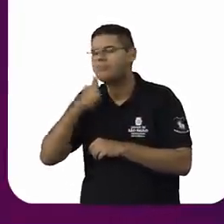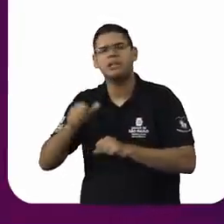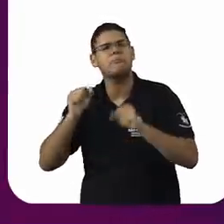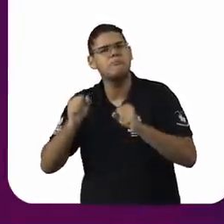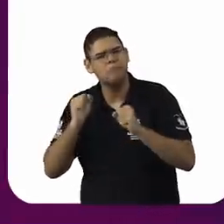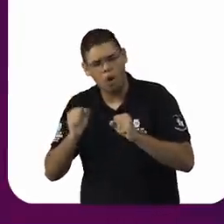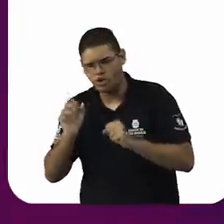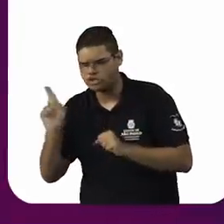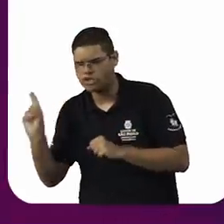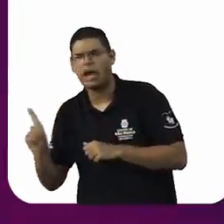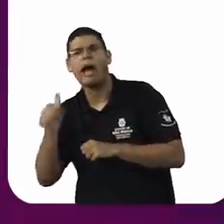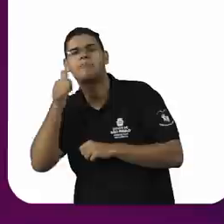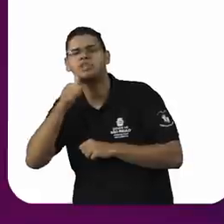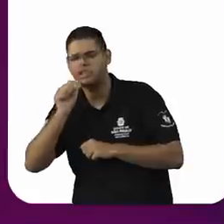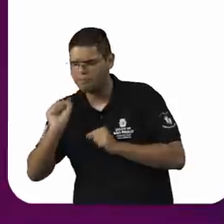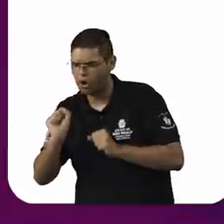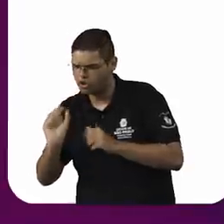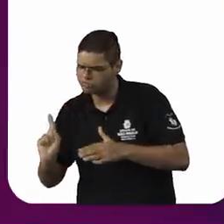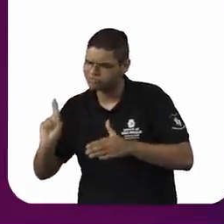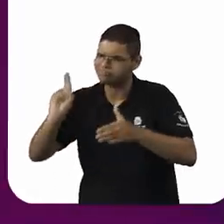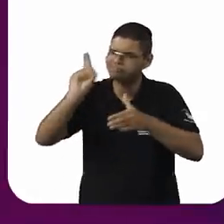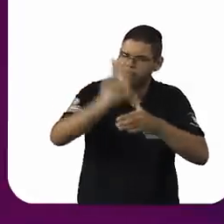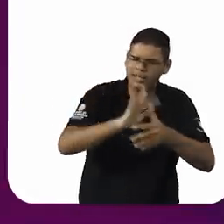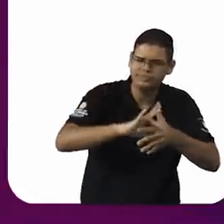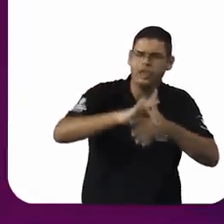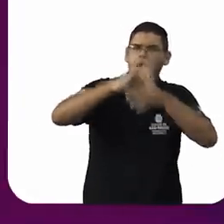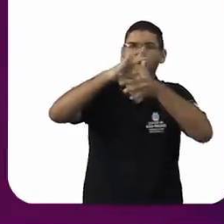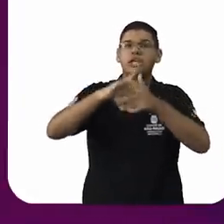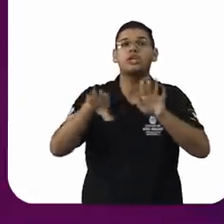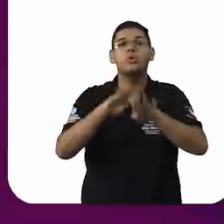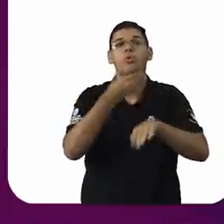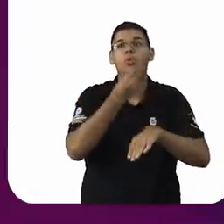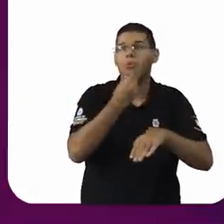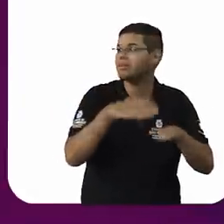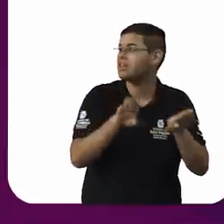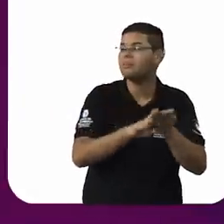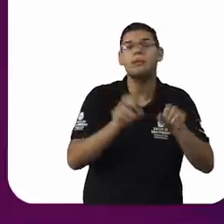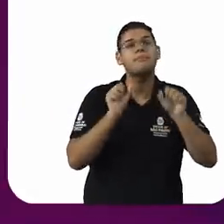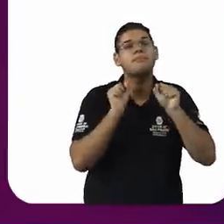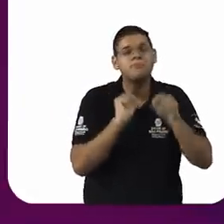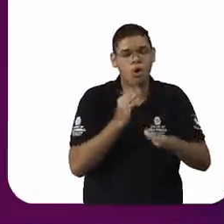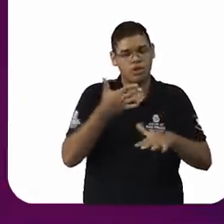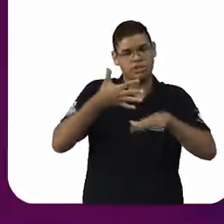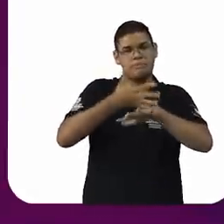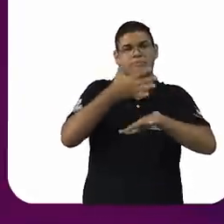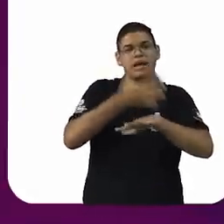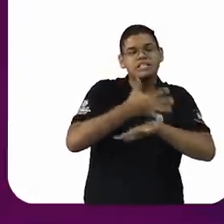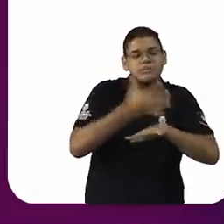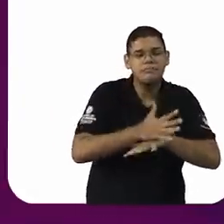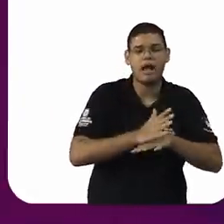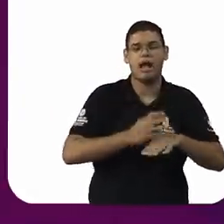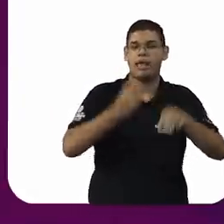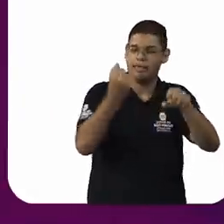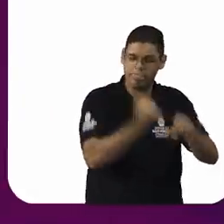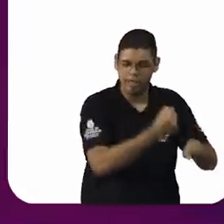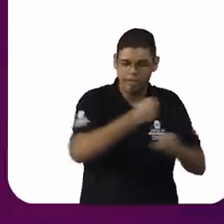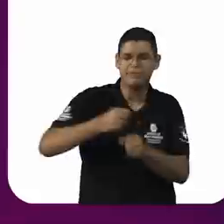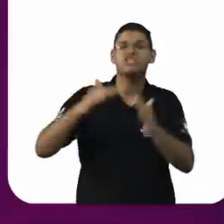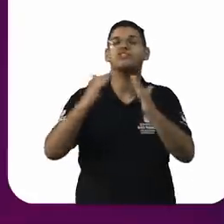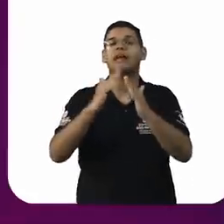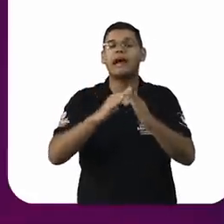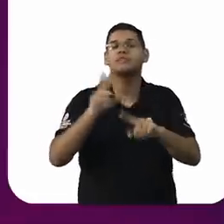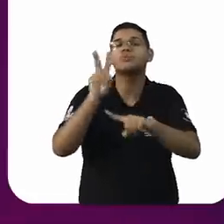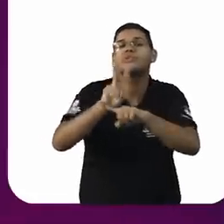pode sim participar dos cuidados das tarefas domésticas, cuidar dos seus filhos, cuidar dos seus familiares. Com isso, você tem um